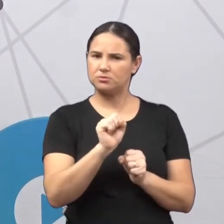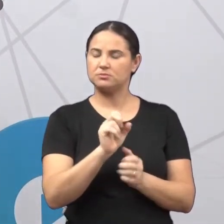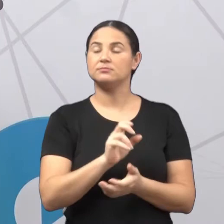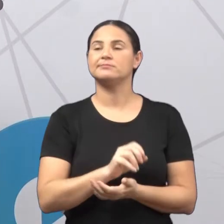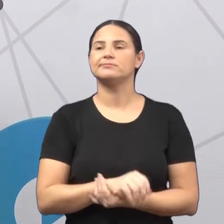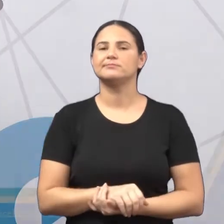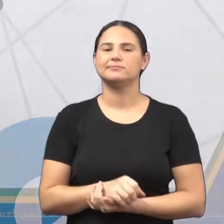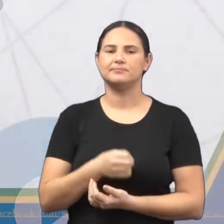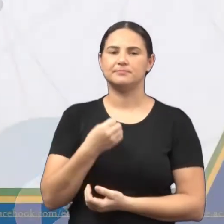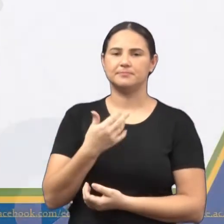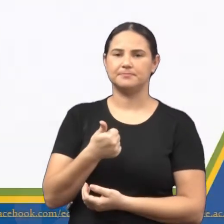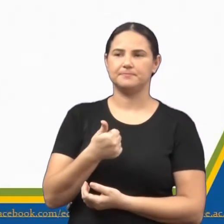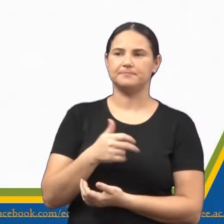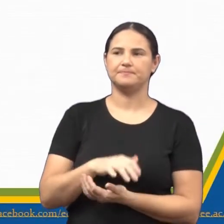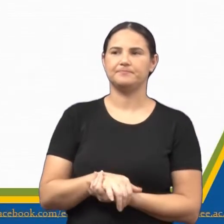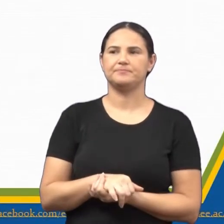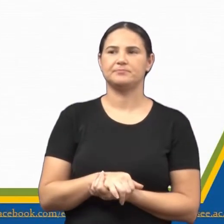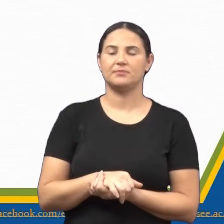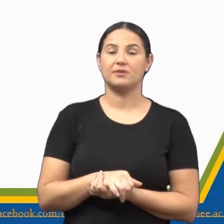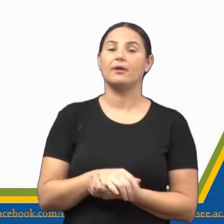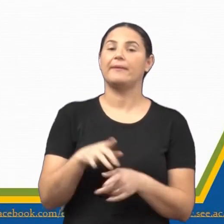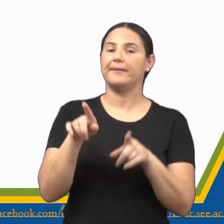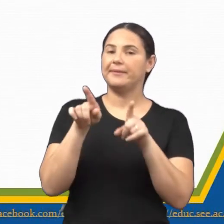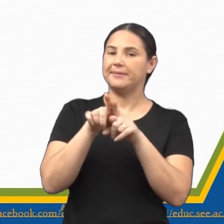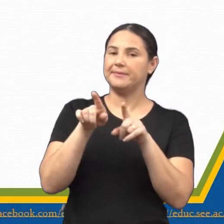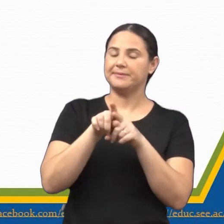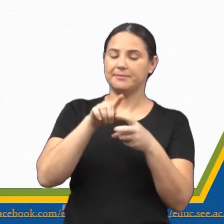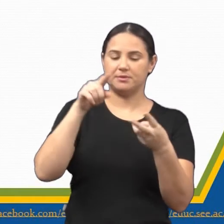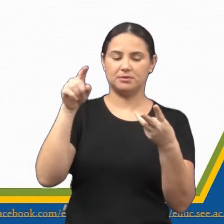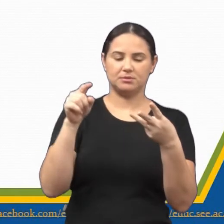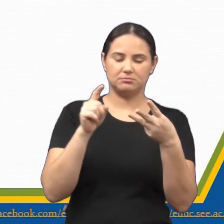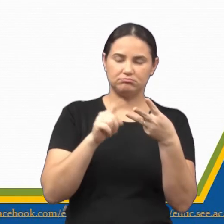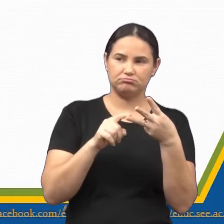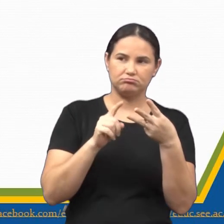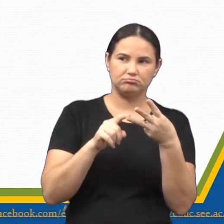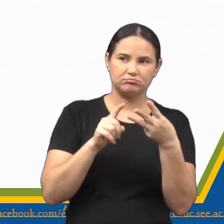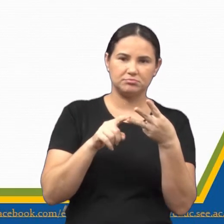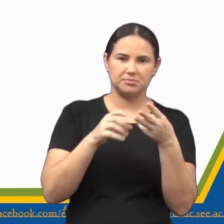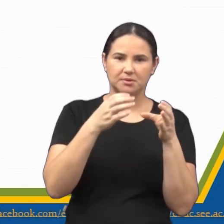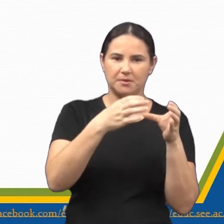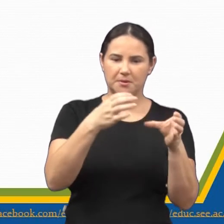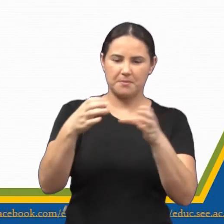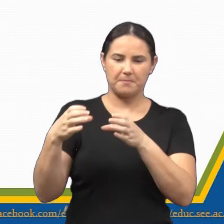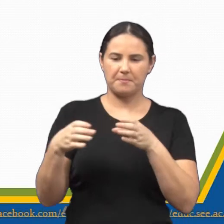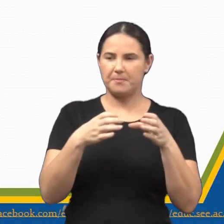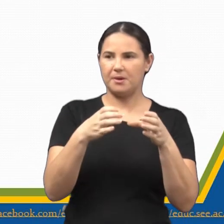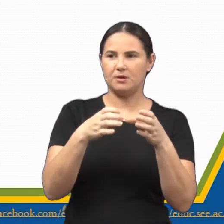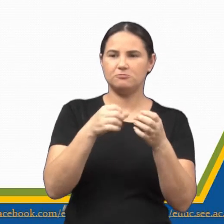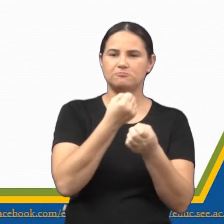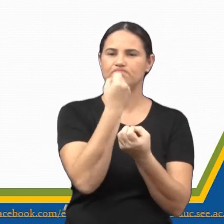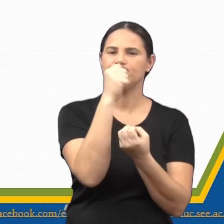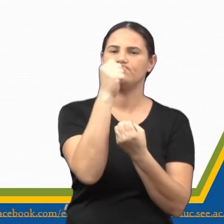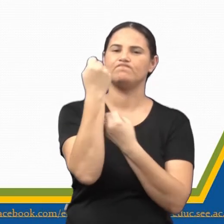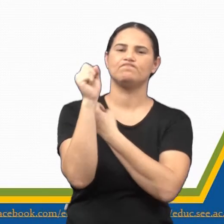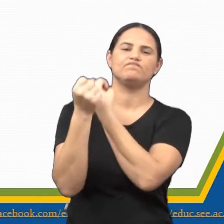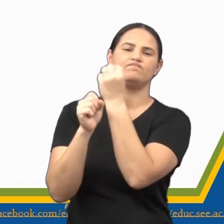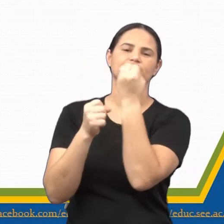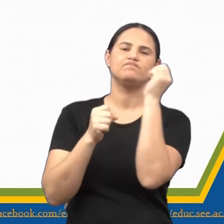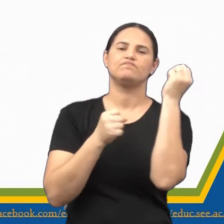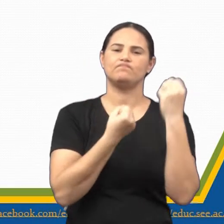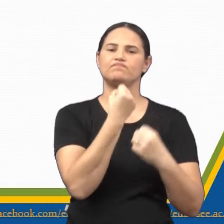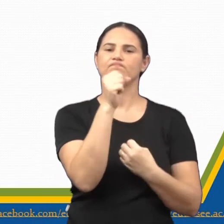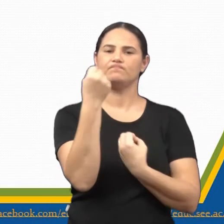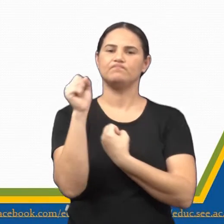bem. Ah, e temos aqui os bairros industriais. Olha aí, Observe as imagens comigo.